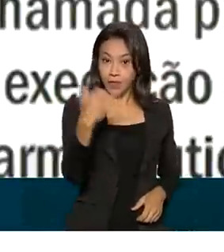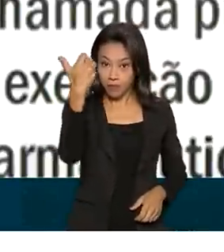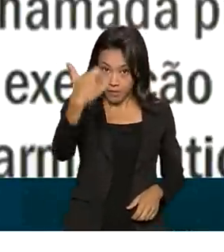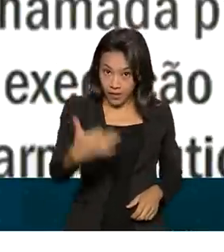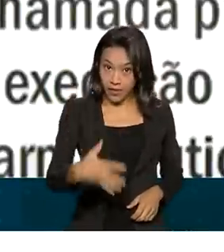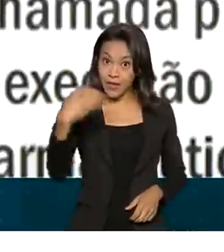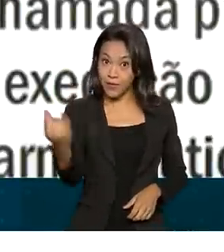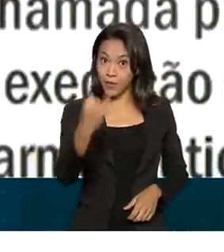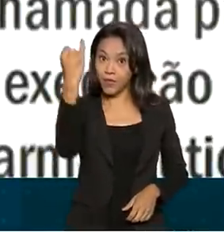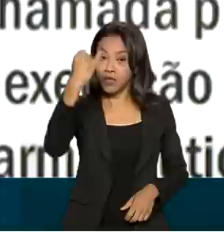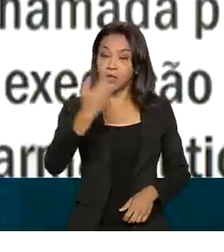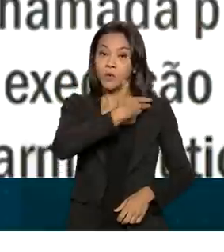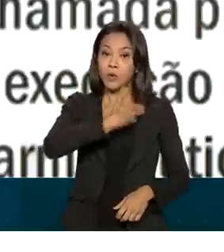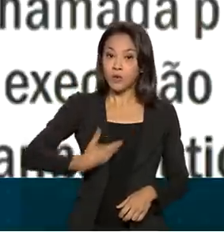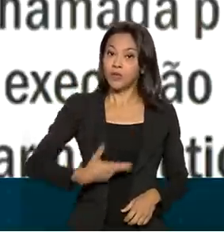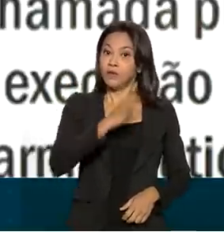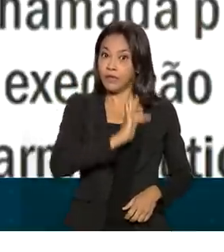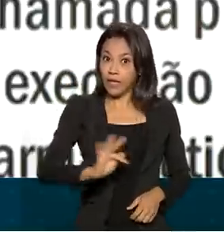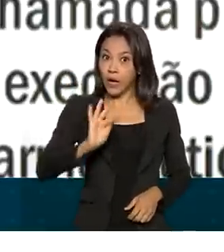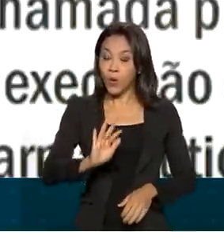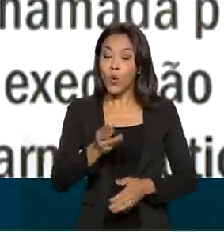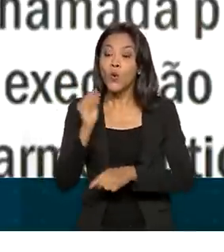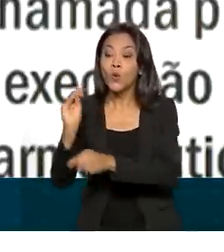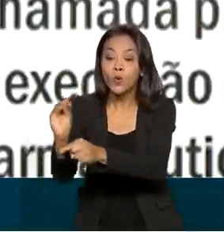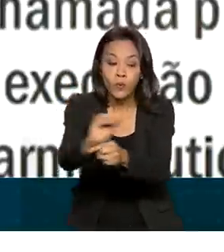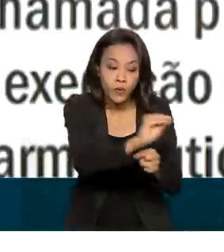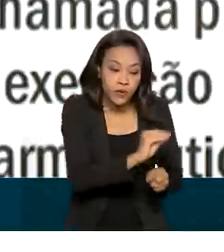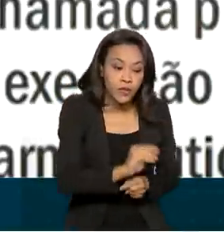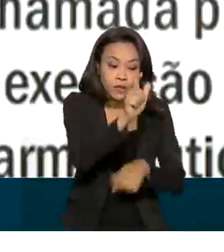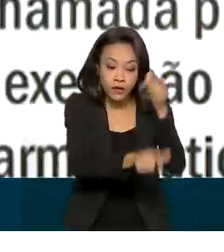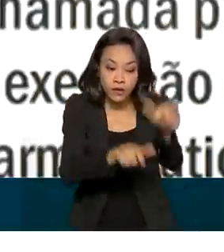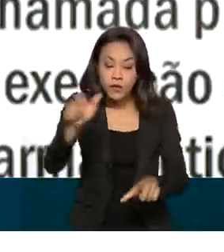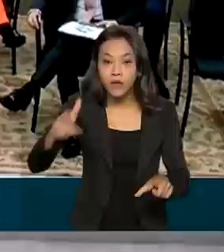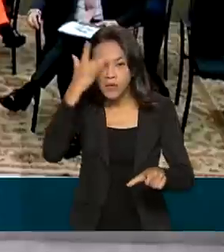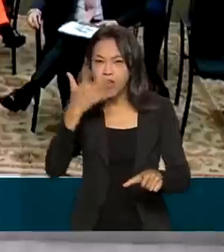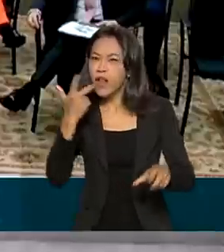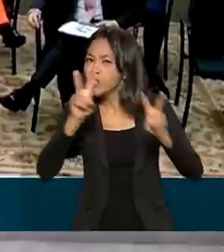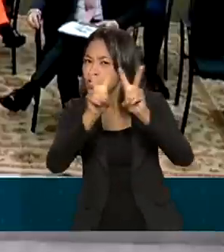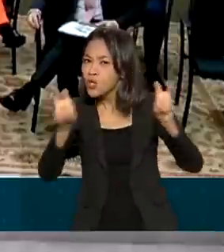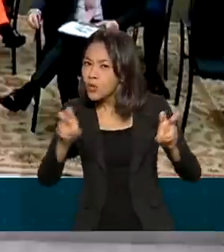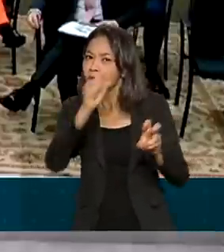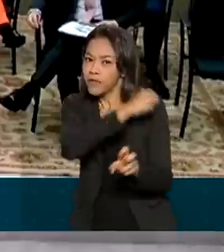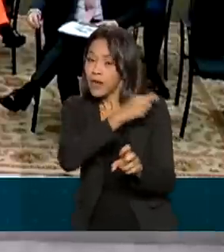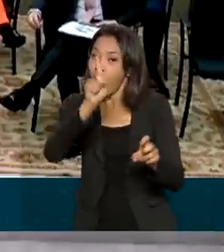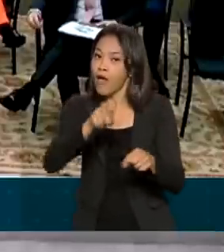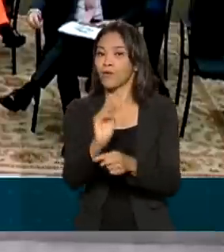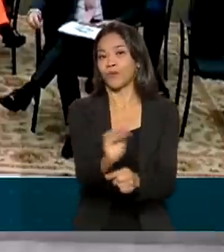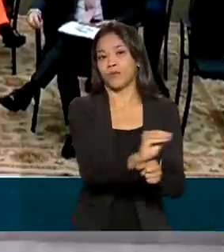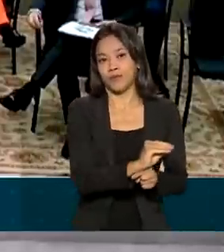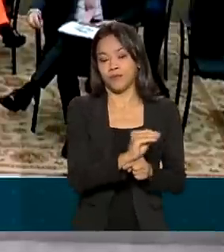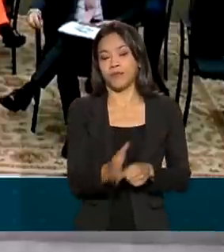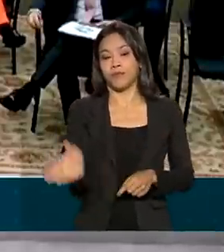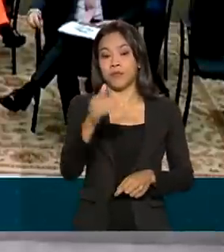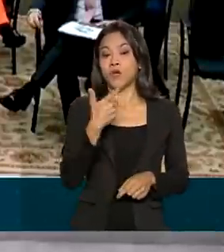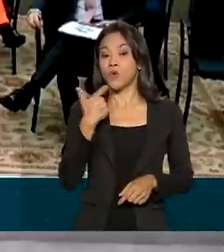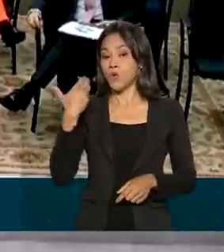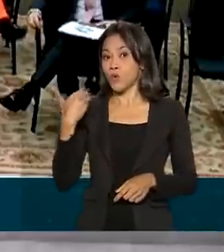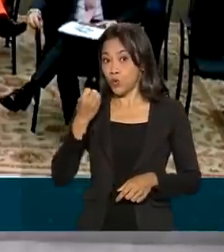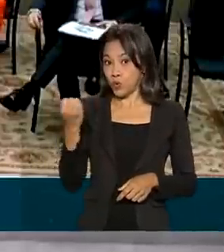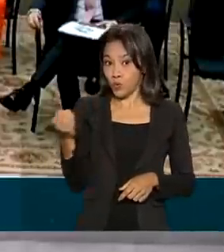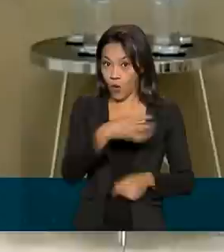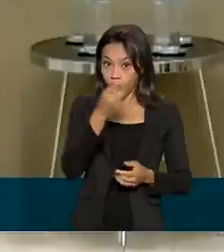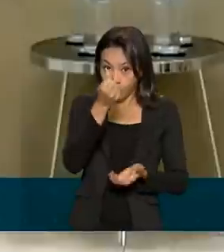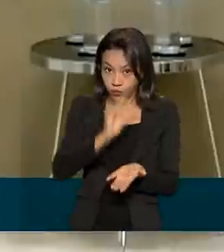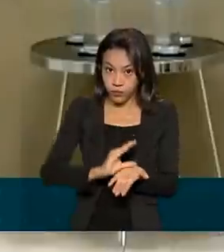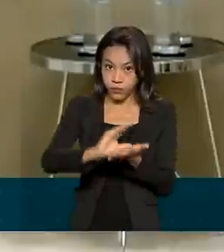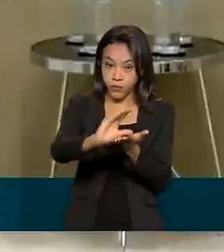federal cuidando das pessoas, porque quando a gente fala em vacina, a gente está cuidando das pessoas. Os novos recursos foram anunciados durante o balanço de